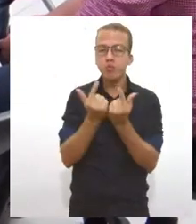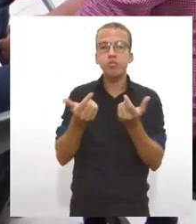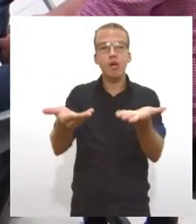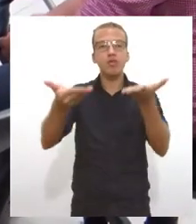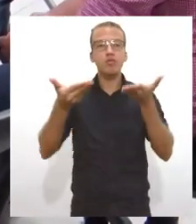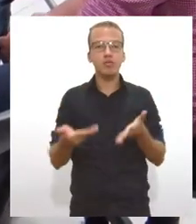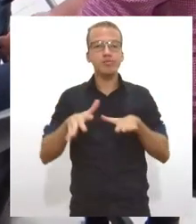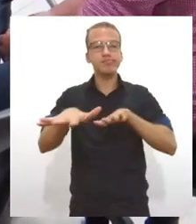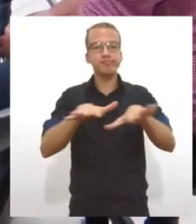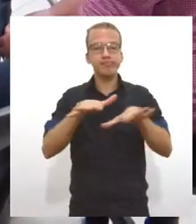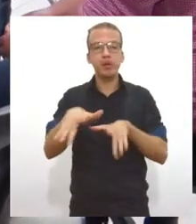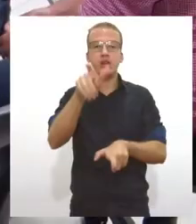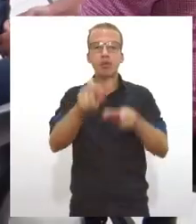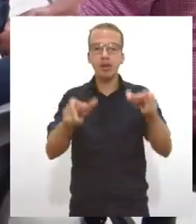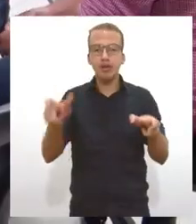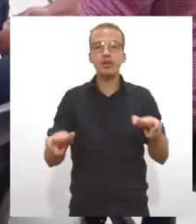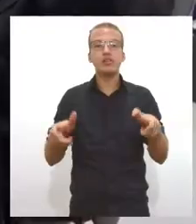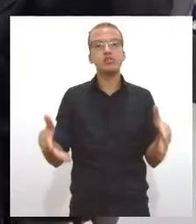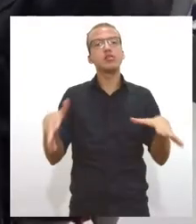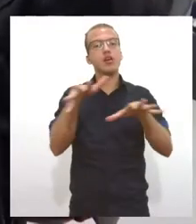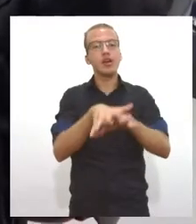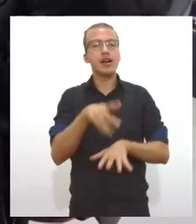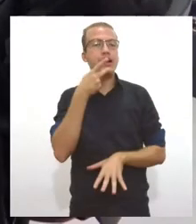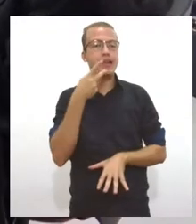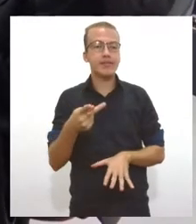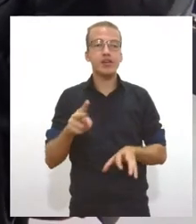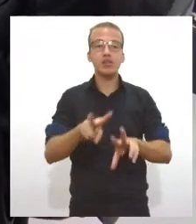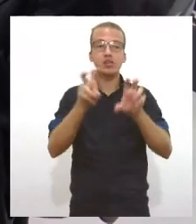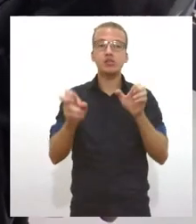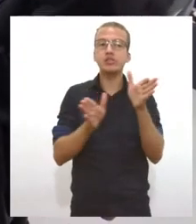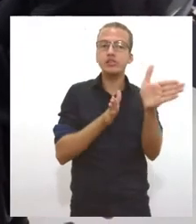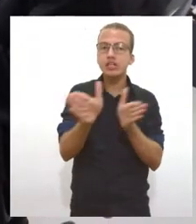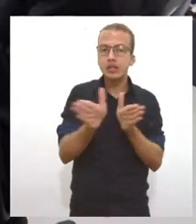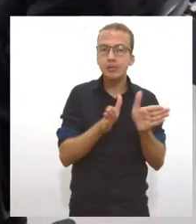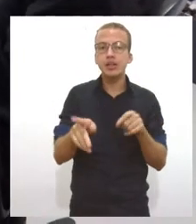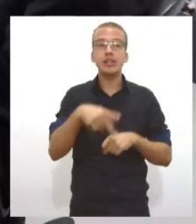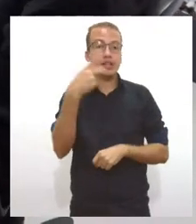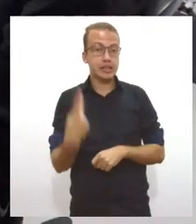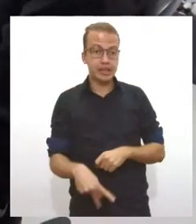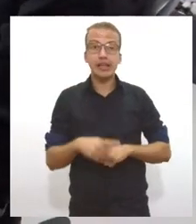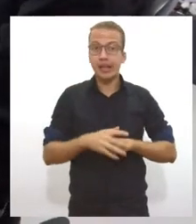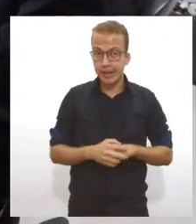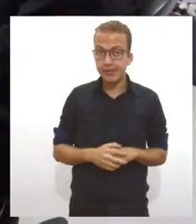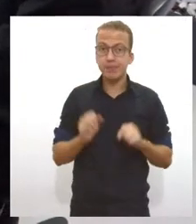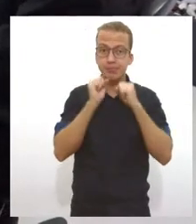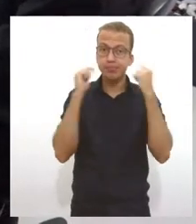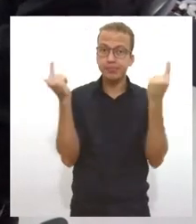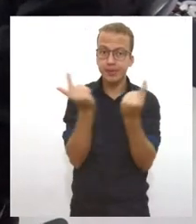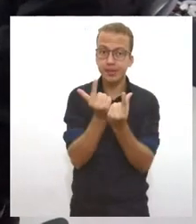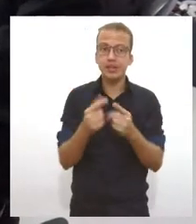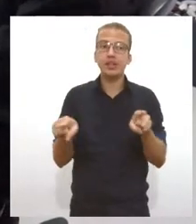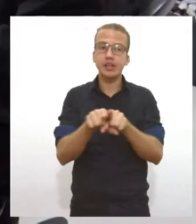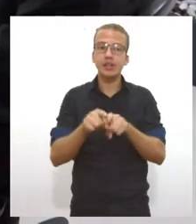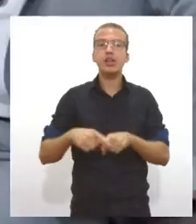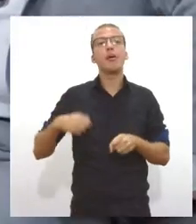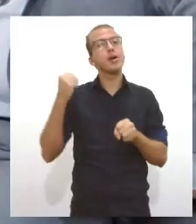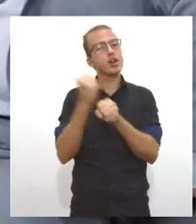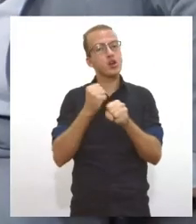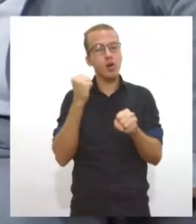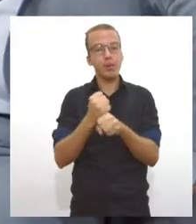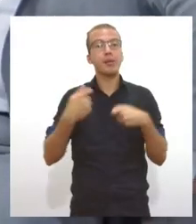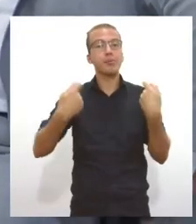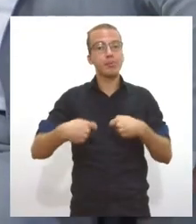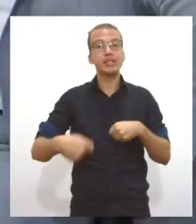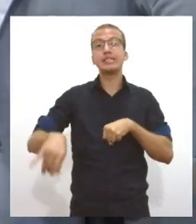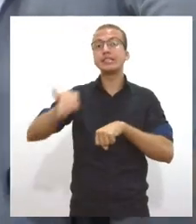inclusão. Eles trataram de questões de acessibilidade no prédio da própria Assembleia Legislativa e de obras na capital do Estado. Entre